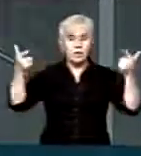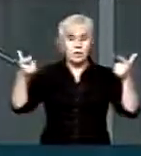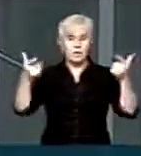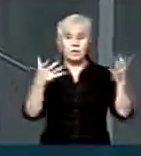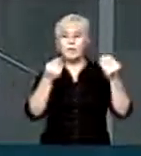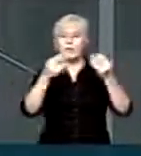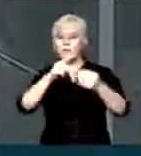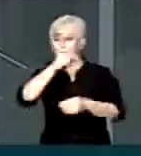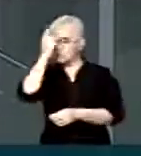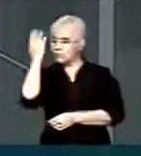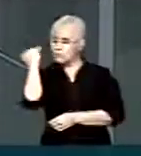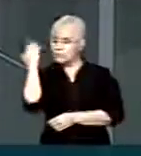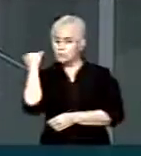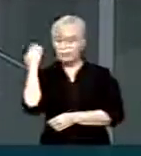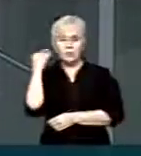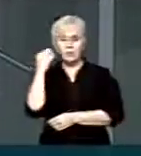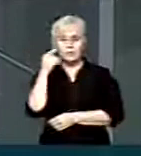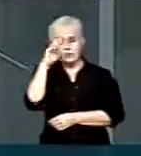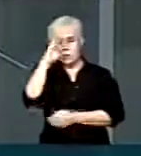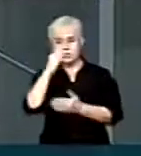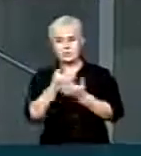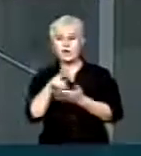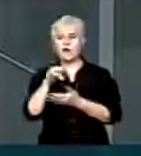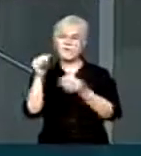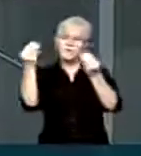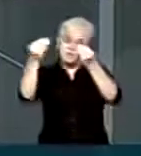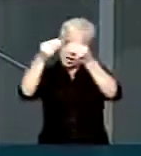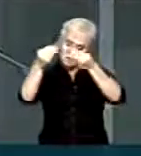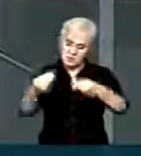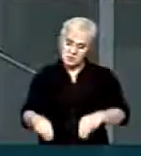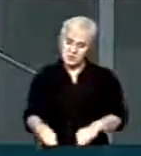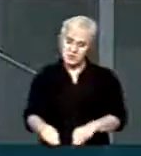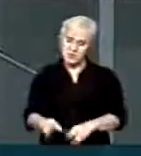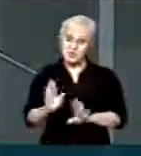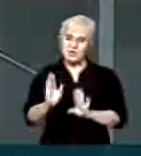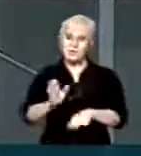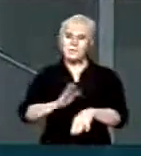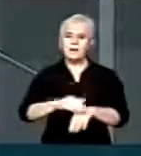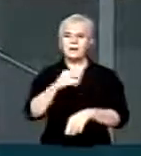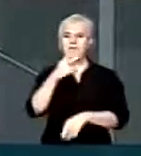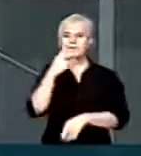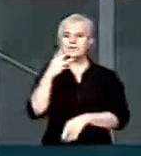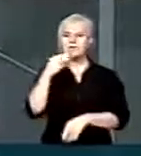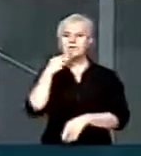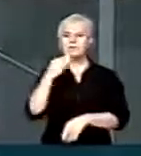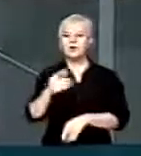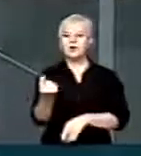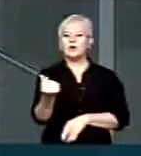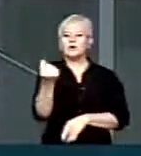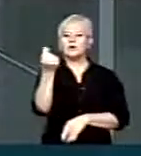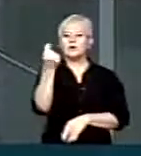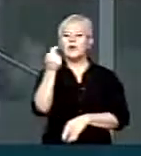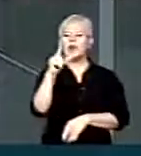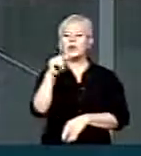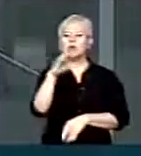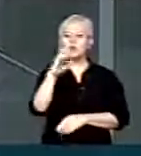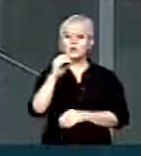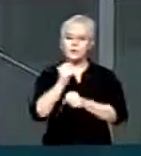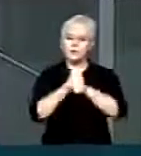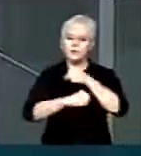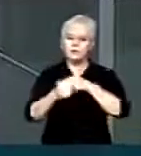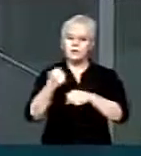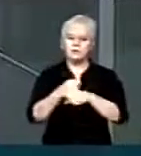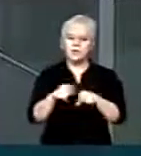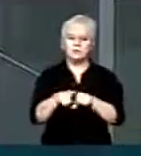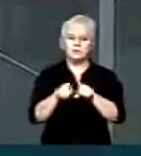Mais de 23 bilhões de reais no seu lucro do ano passado Teve um crescimento de 11% sobre o ano